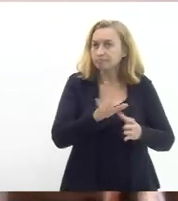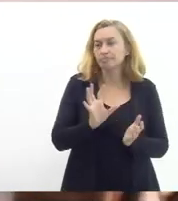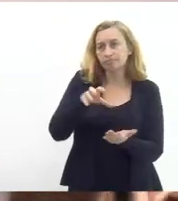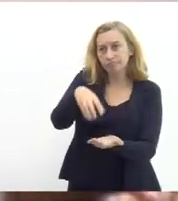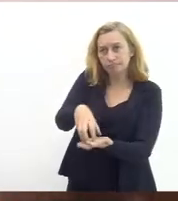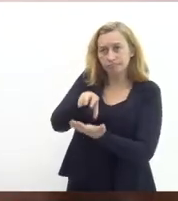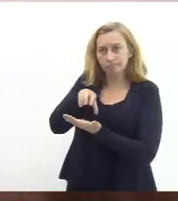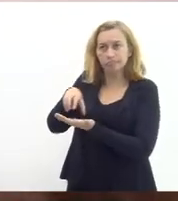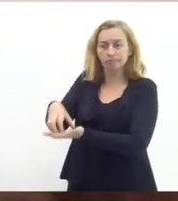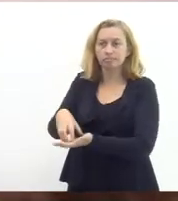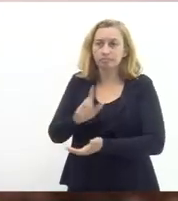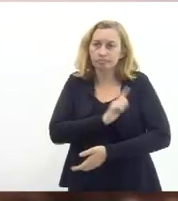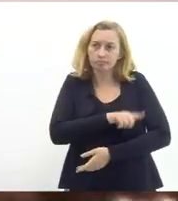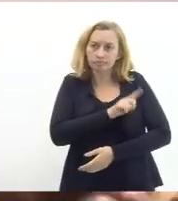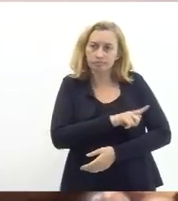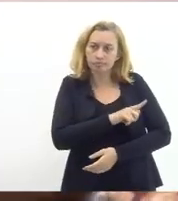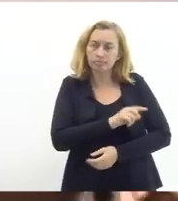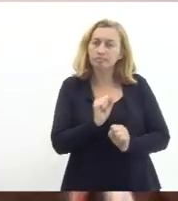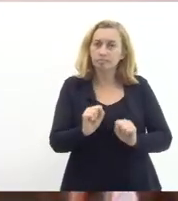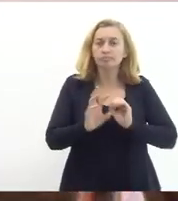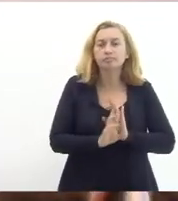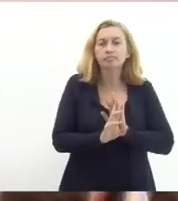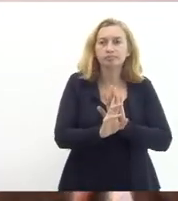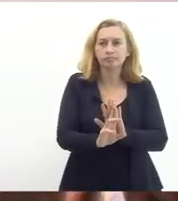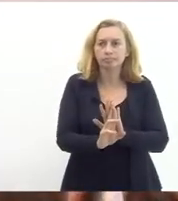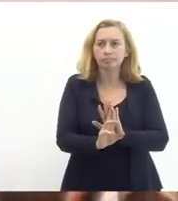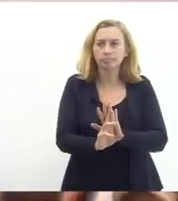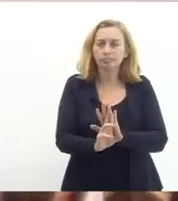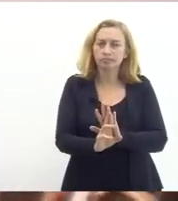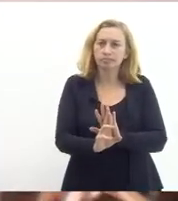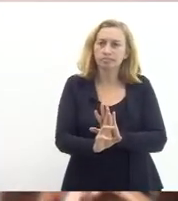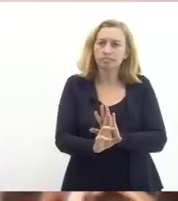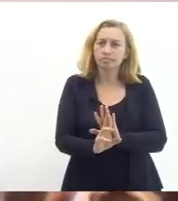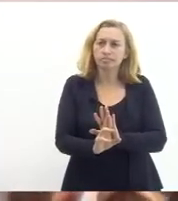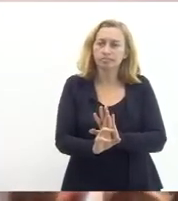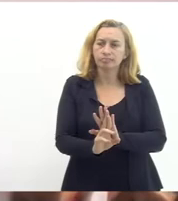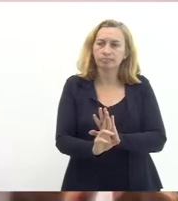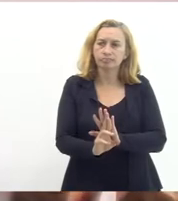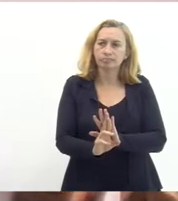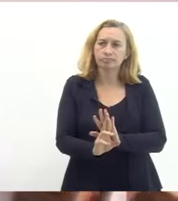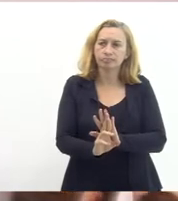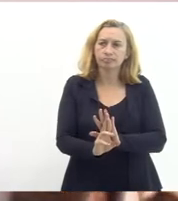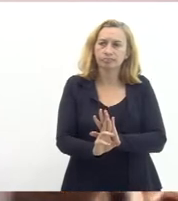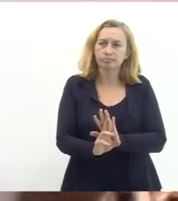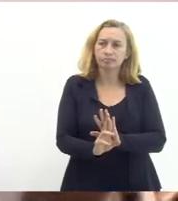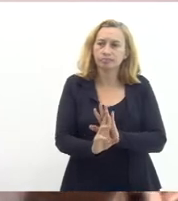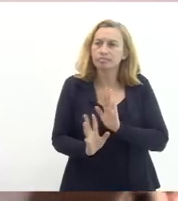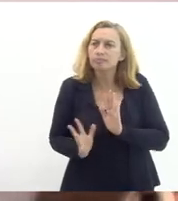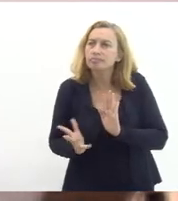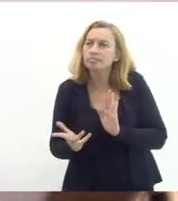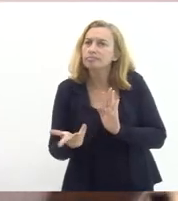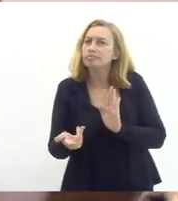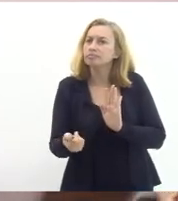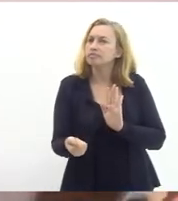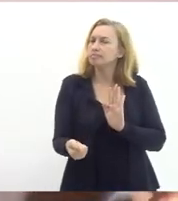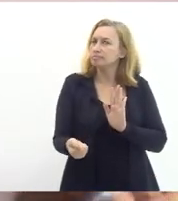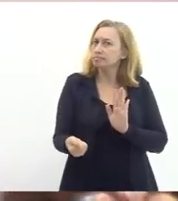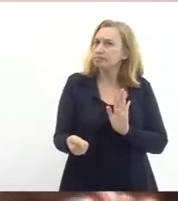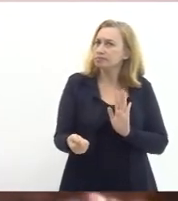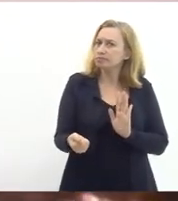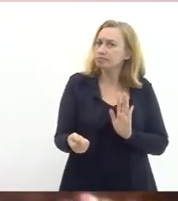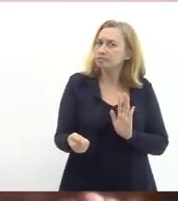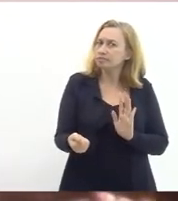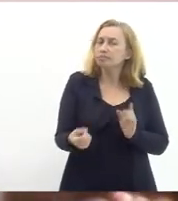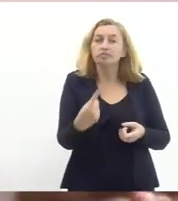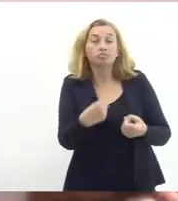redes pudessem se apresentar a partir desse ano letivo 2022 em condições Flávio completas porque